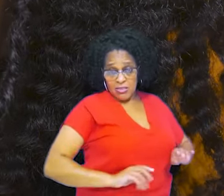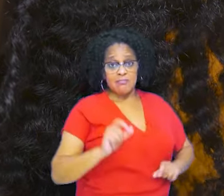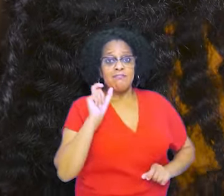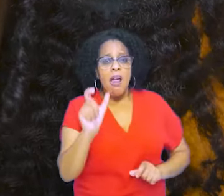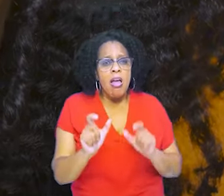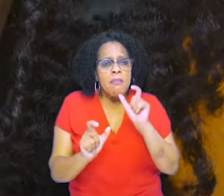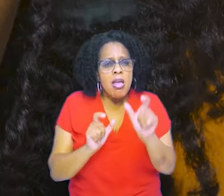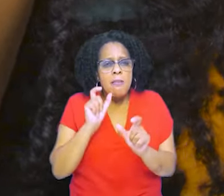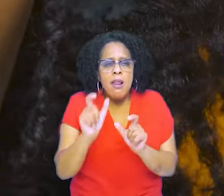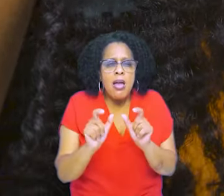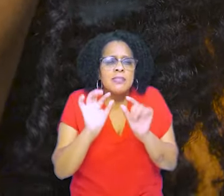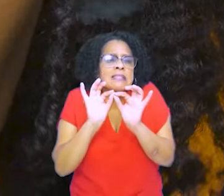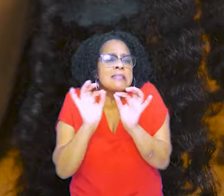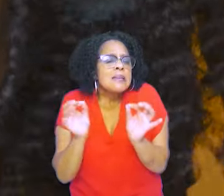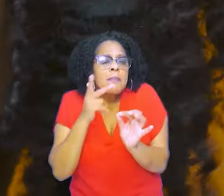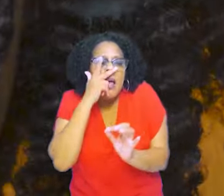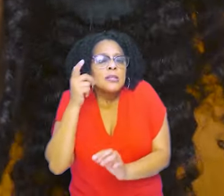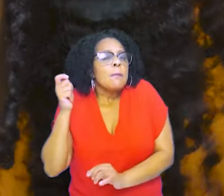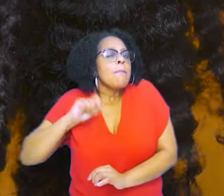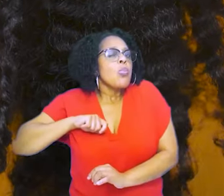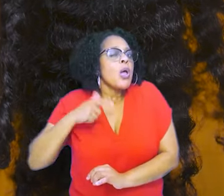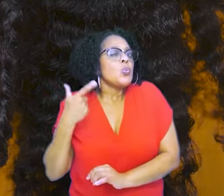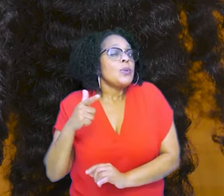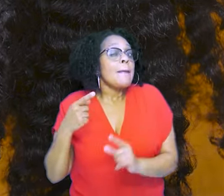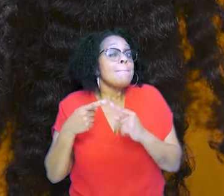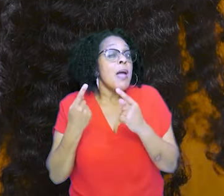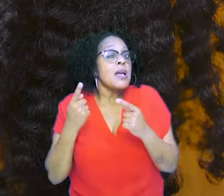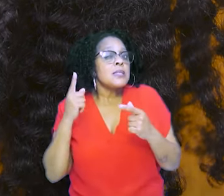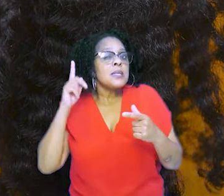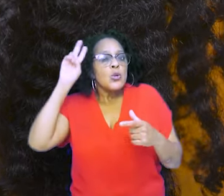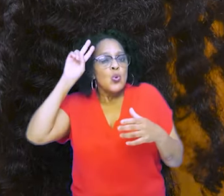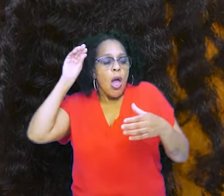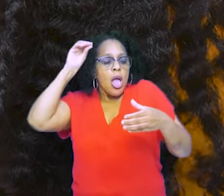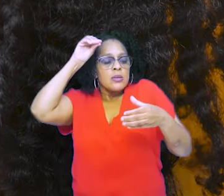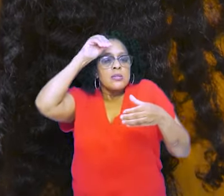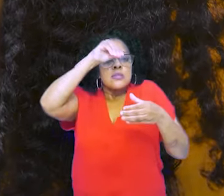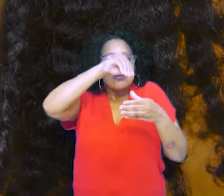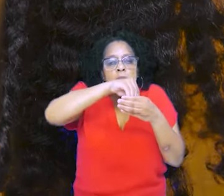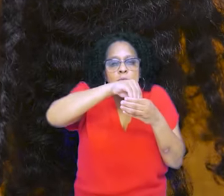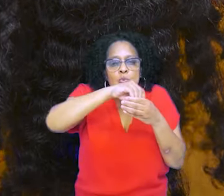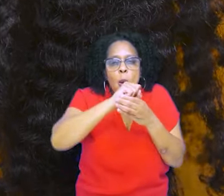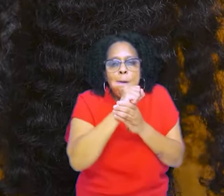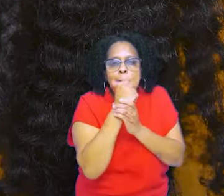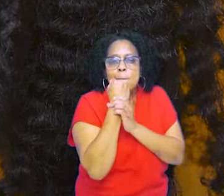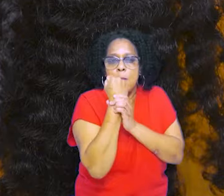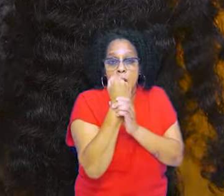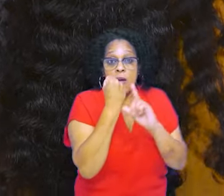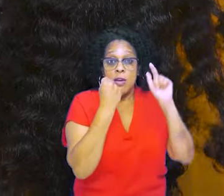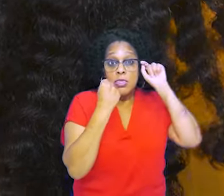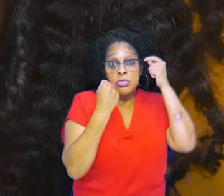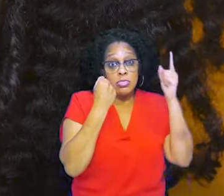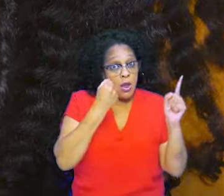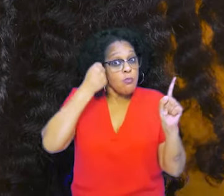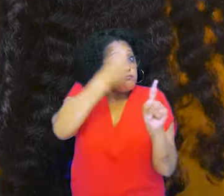ainda que pareçam inofensivas ou não mal intencionadas, reproduzem violência histórica e representam a